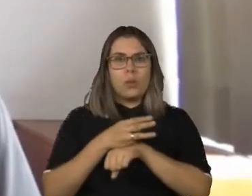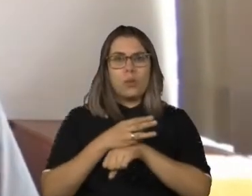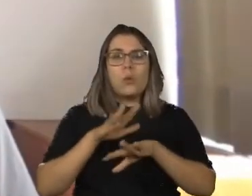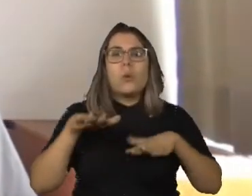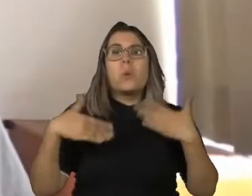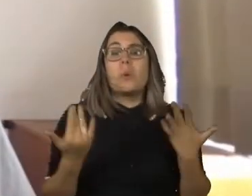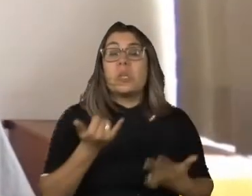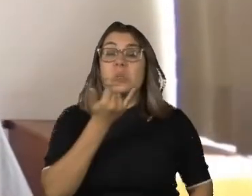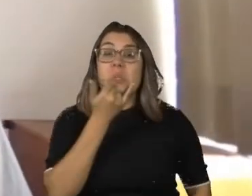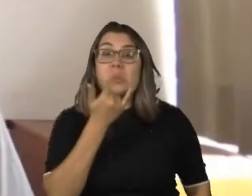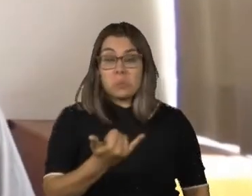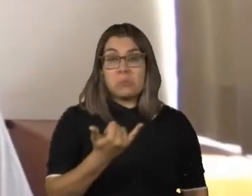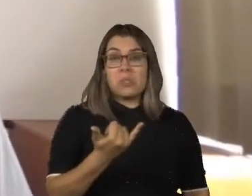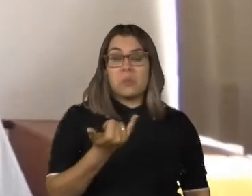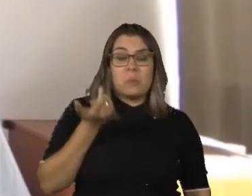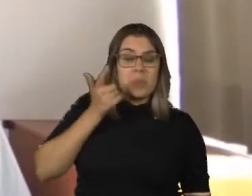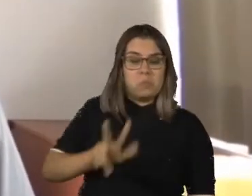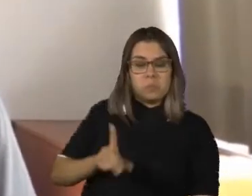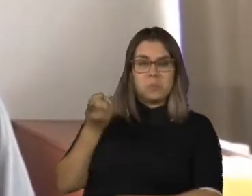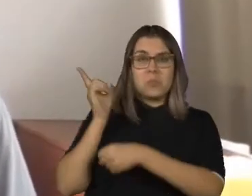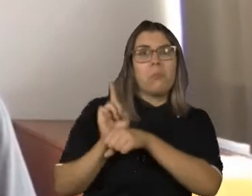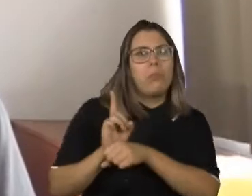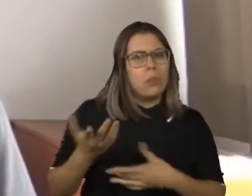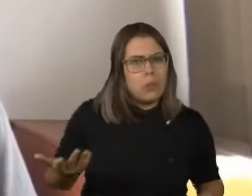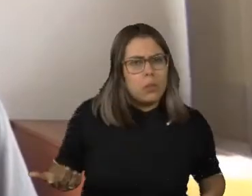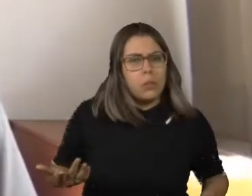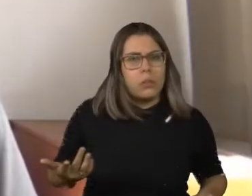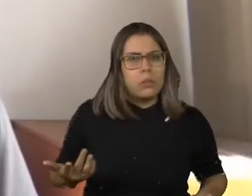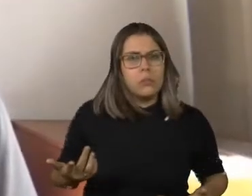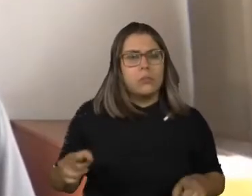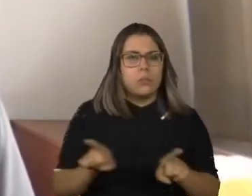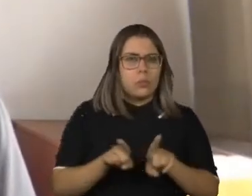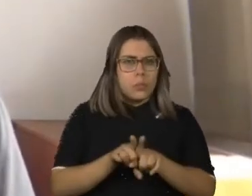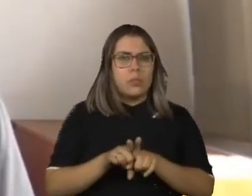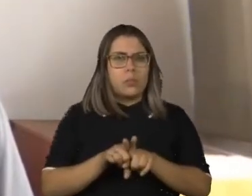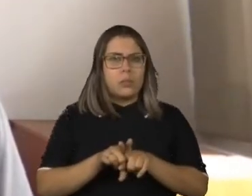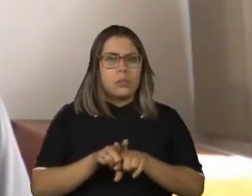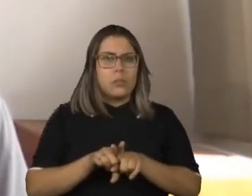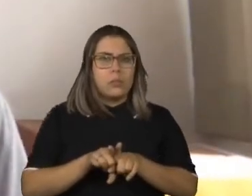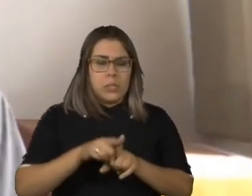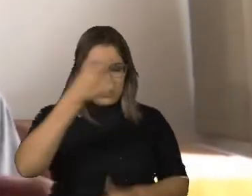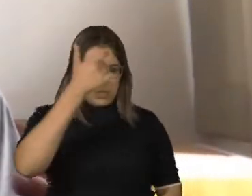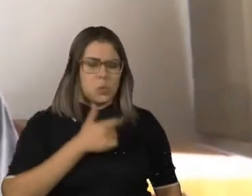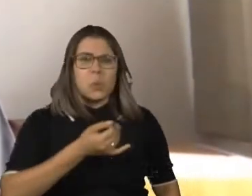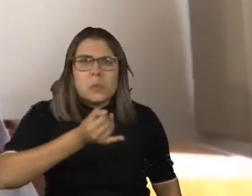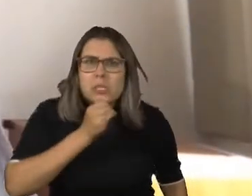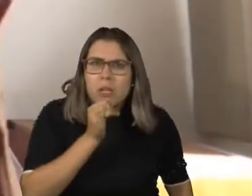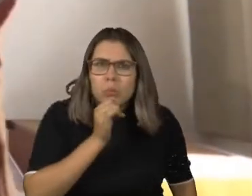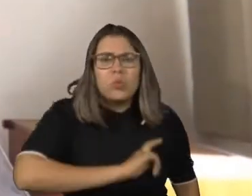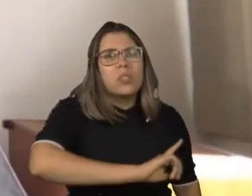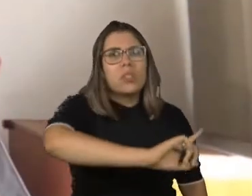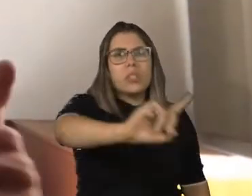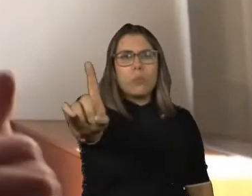mais uma vez hoje? Ah, e também não vale compartilhar o vídeo do congresso e dizer que eu sou um exemplo de superação.